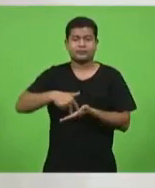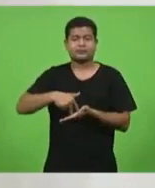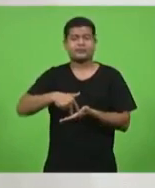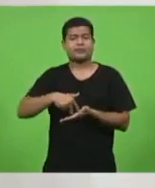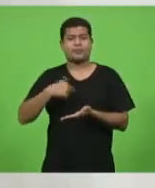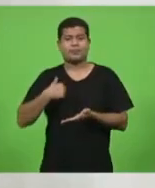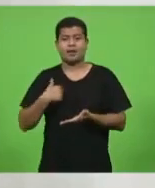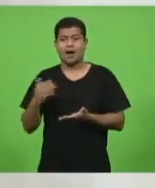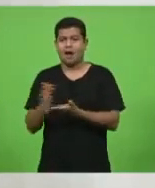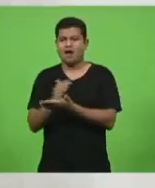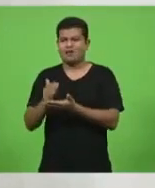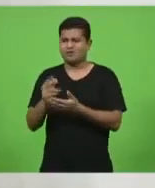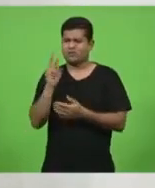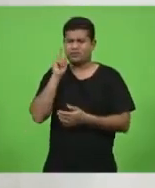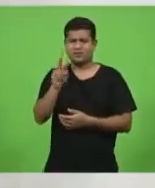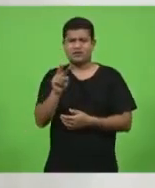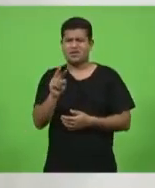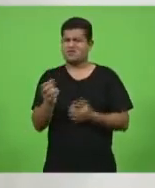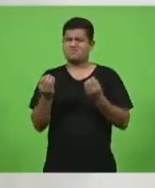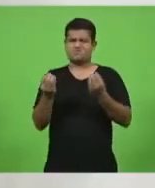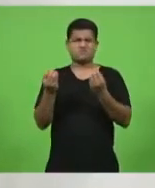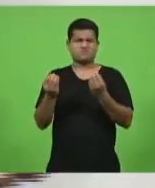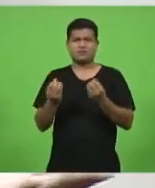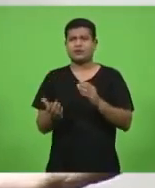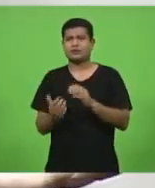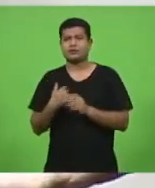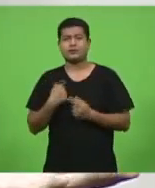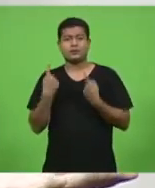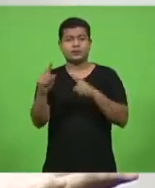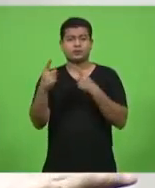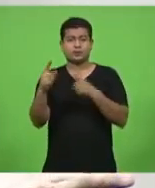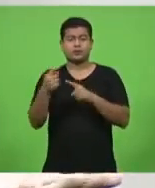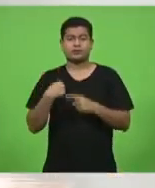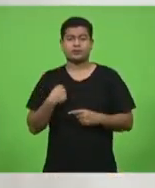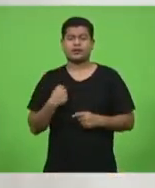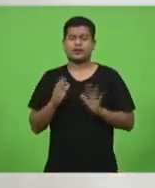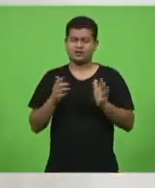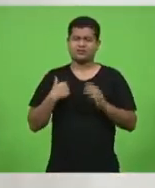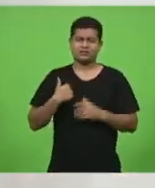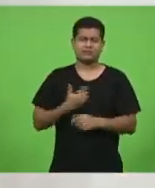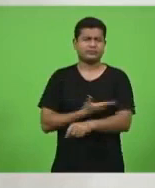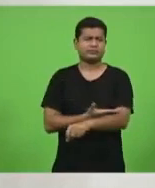apedrejam. Isso é importante, estou acostumado, meu couro já está grosso com esse negócio.